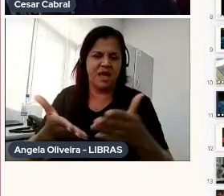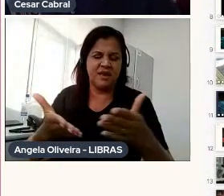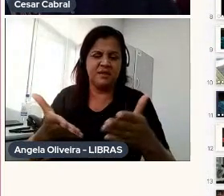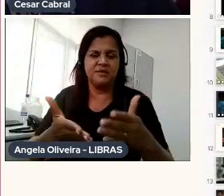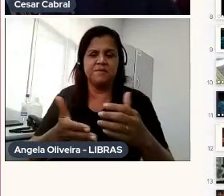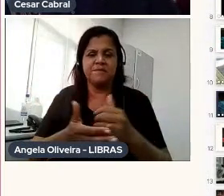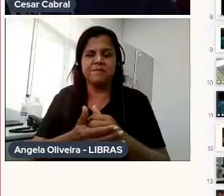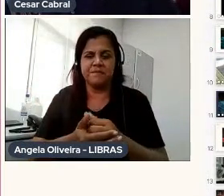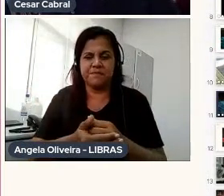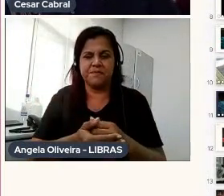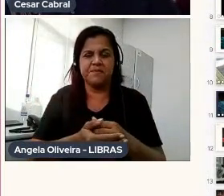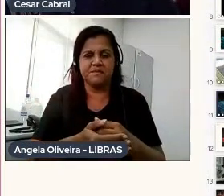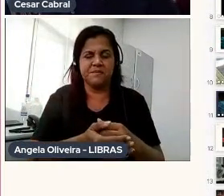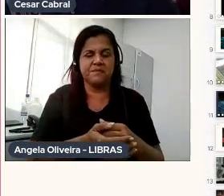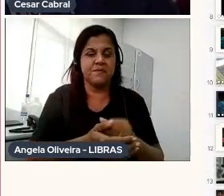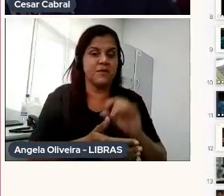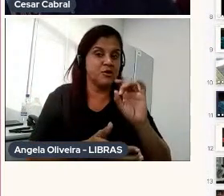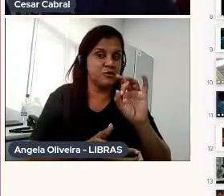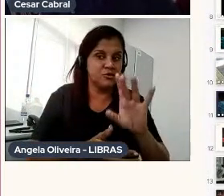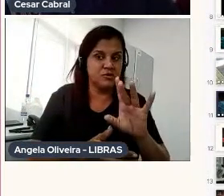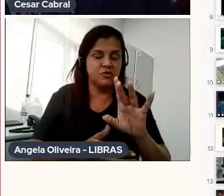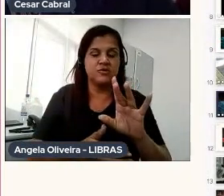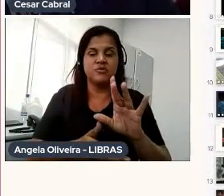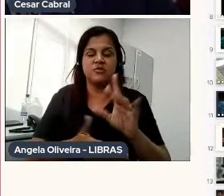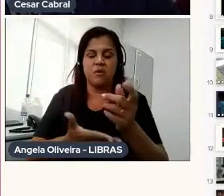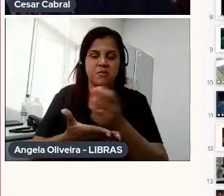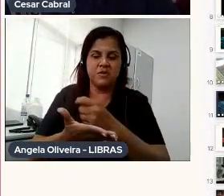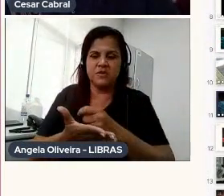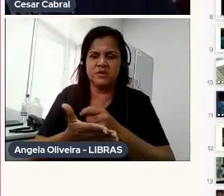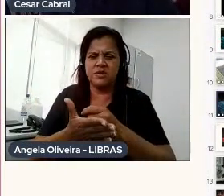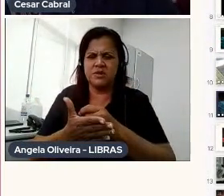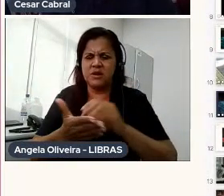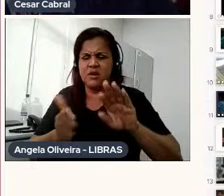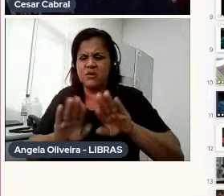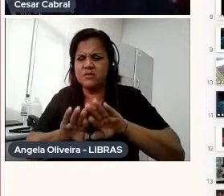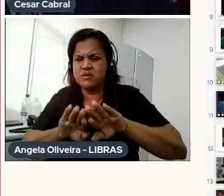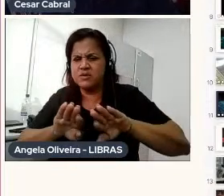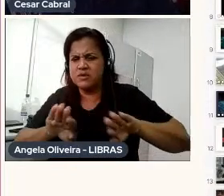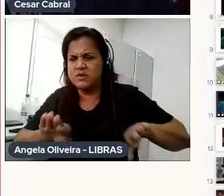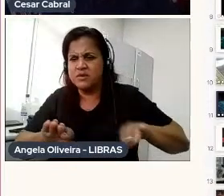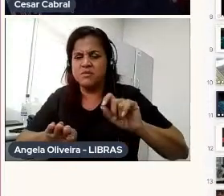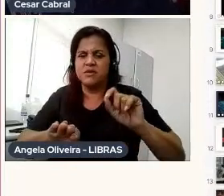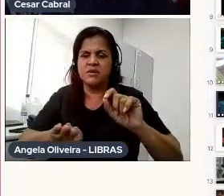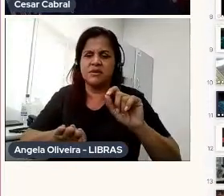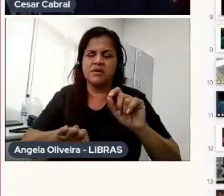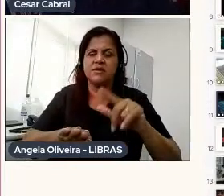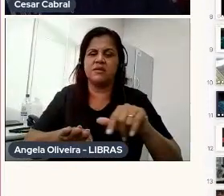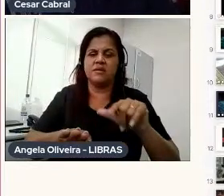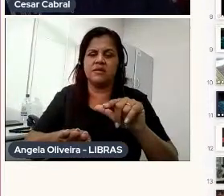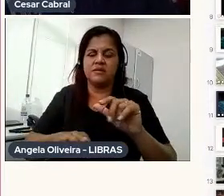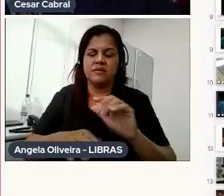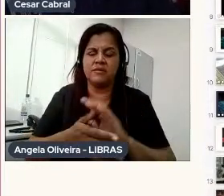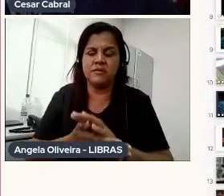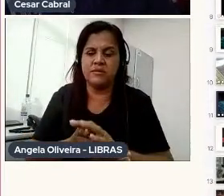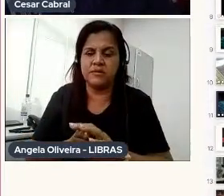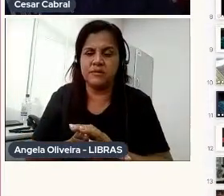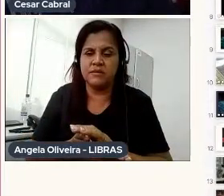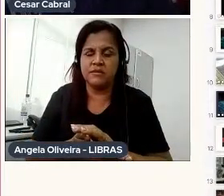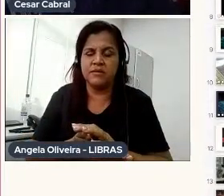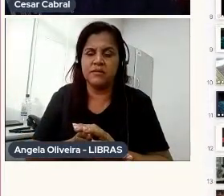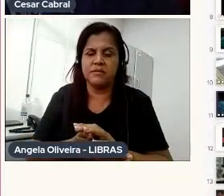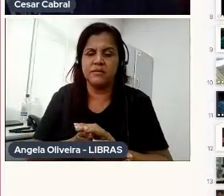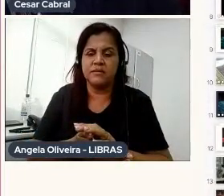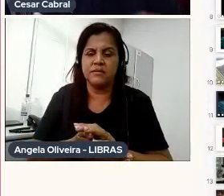só pra esboçar, eu separei aqui um trechinho, desse, desse curtinha, pra mostrar a, a